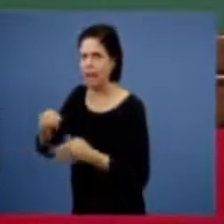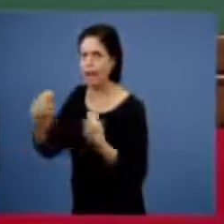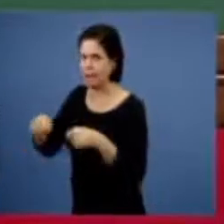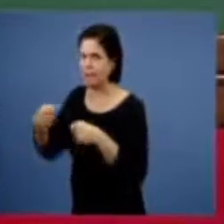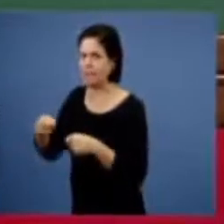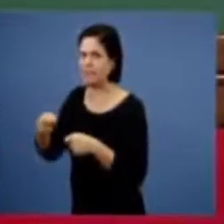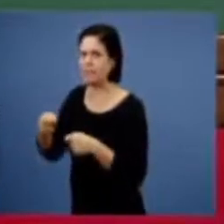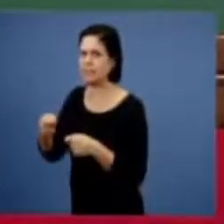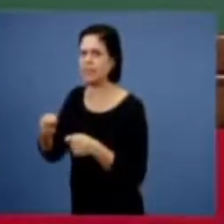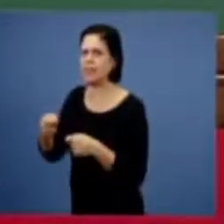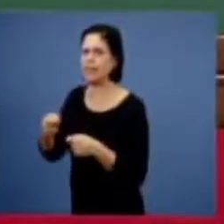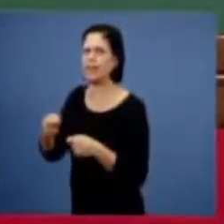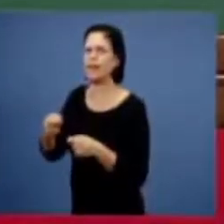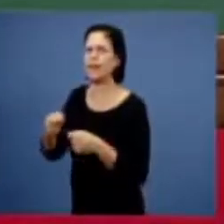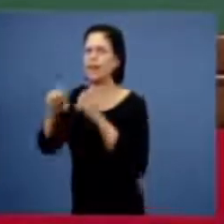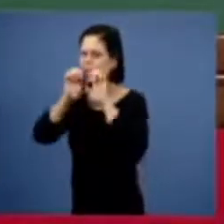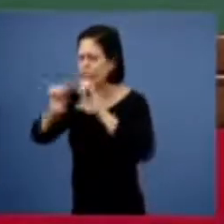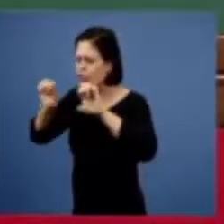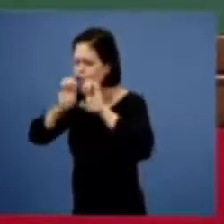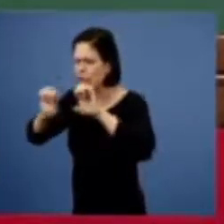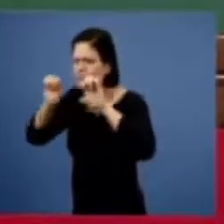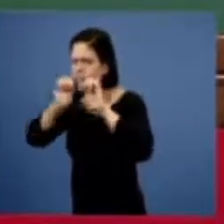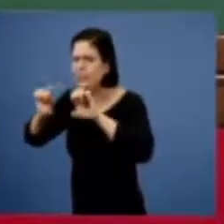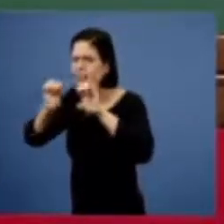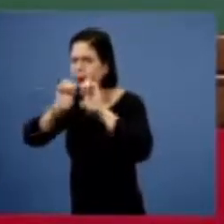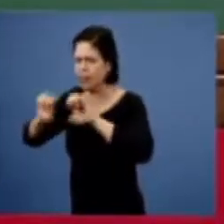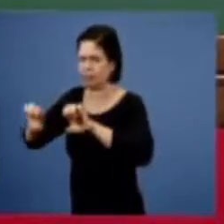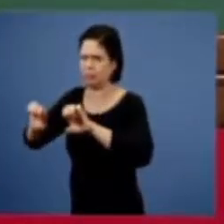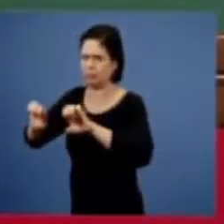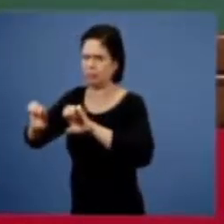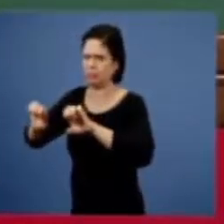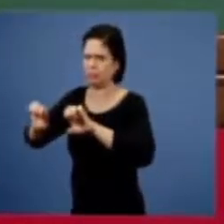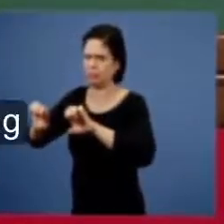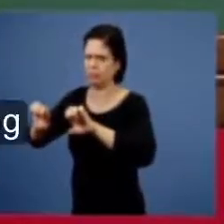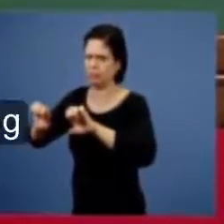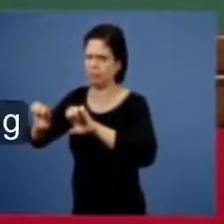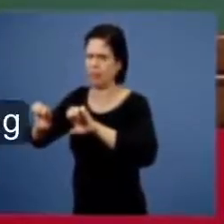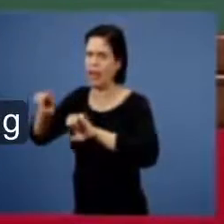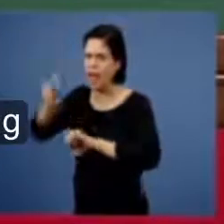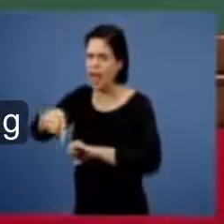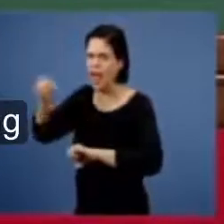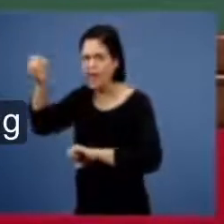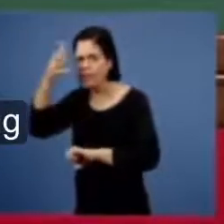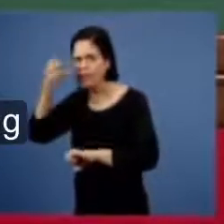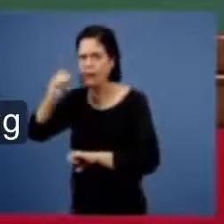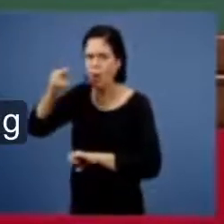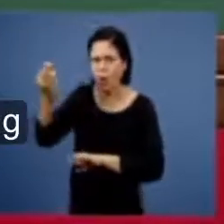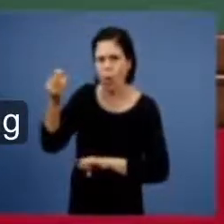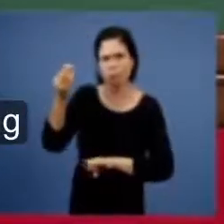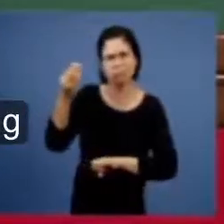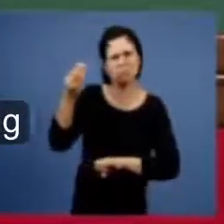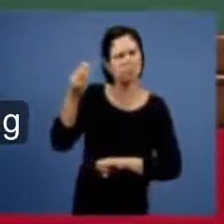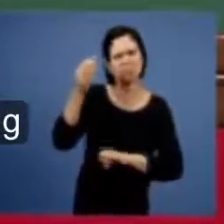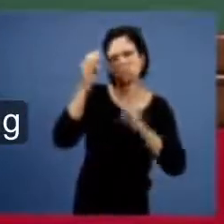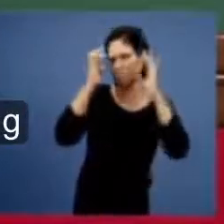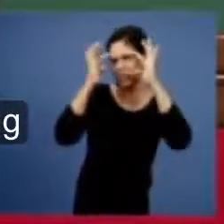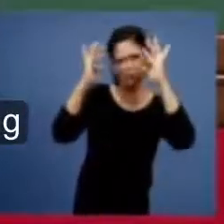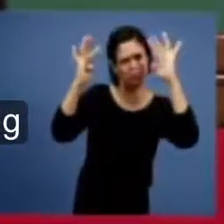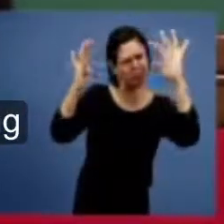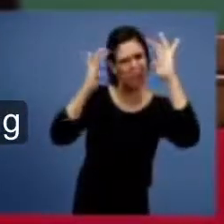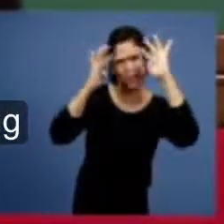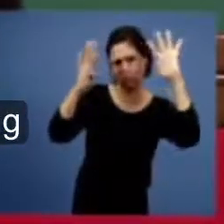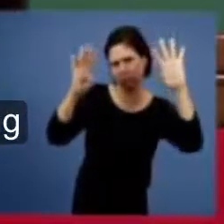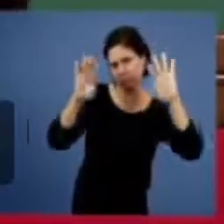ou é revelação, ou é imaginação, ou é a razão do homem que